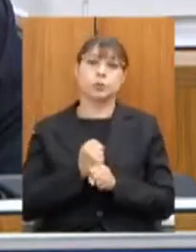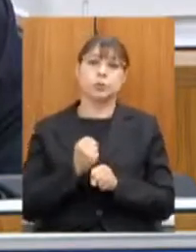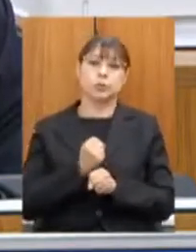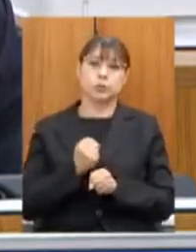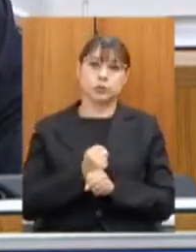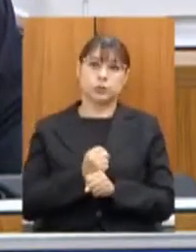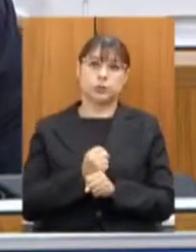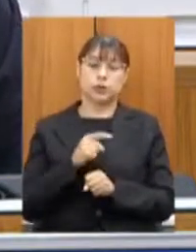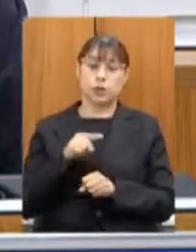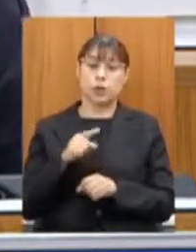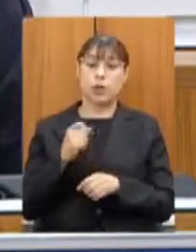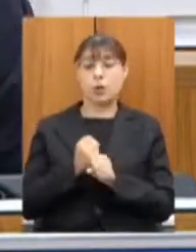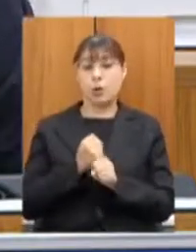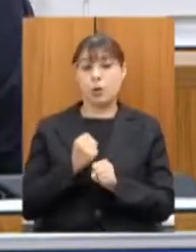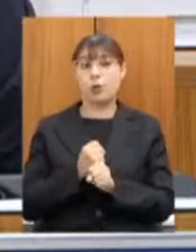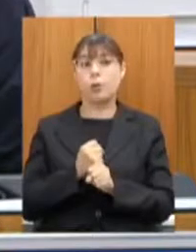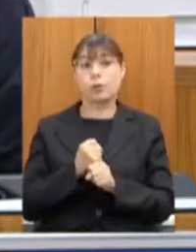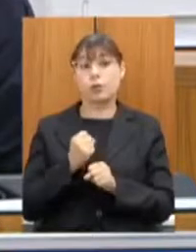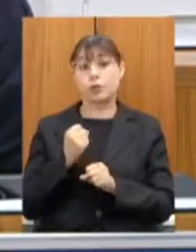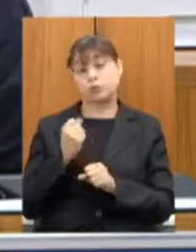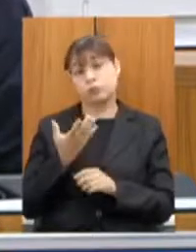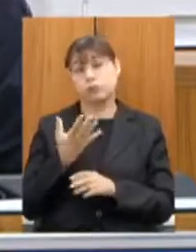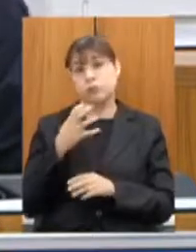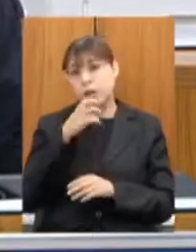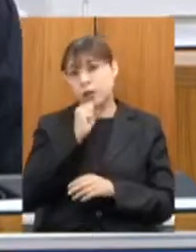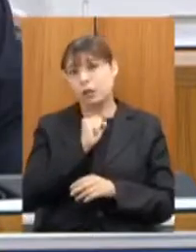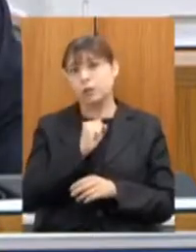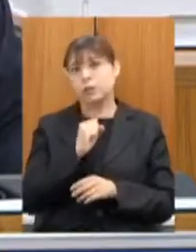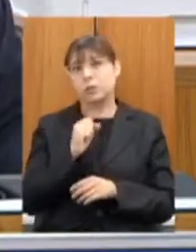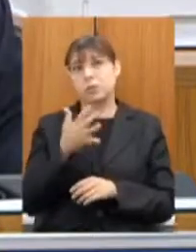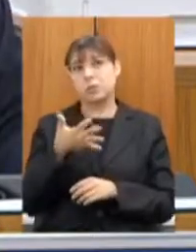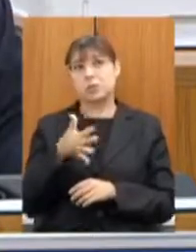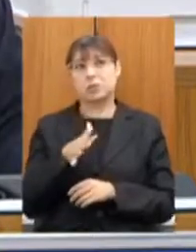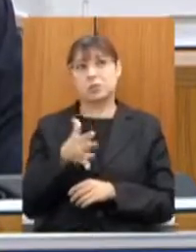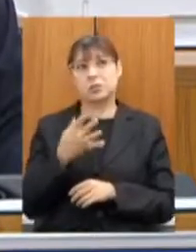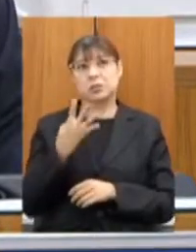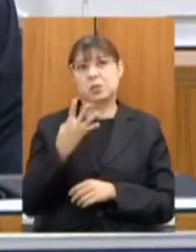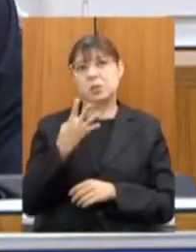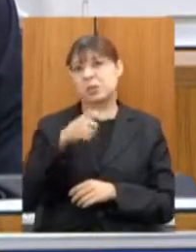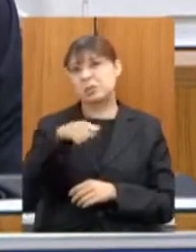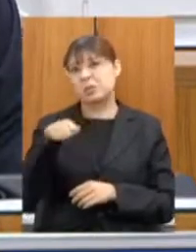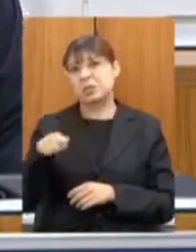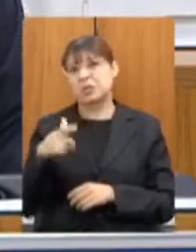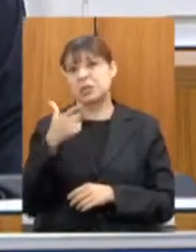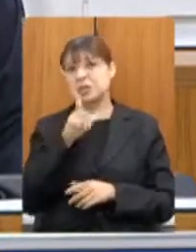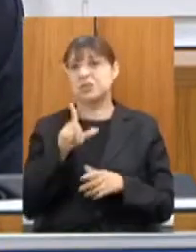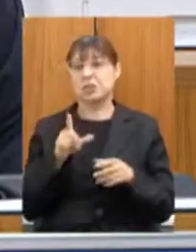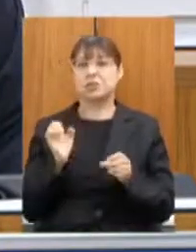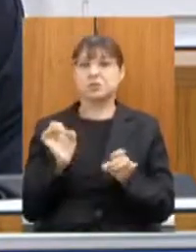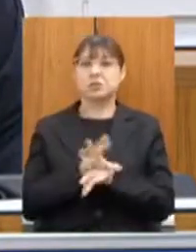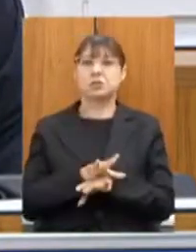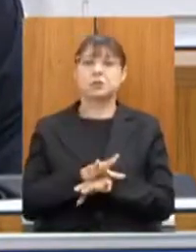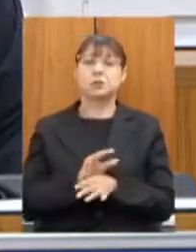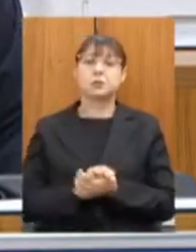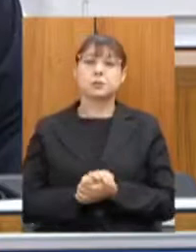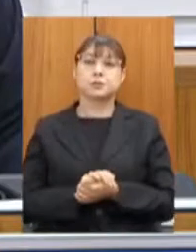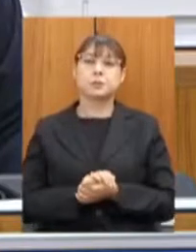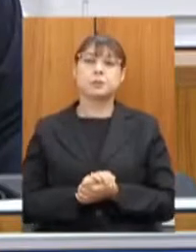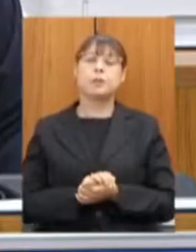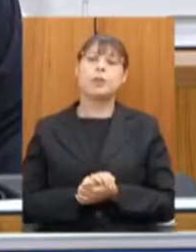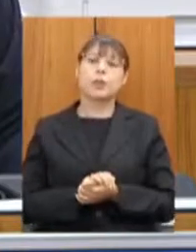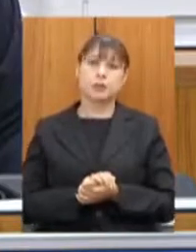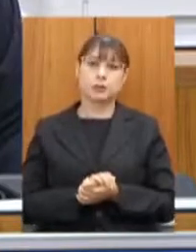feita relativamente rápida nós estamos falando de algo como quatro meses e aí